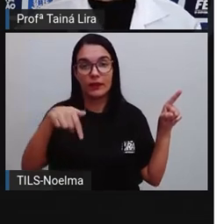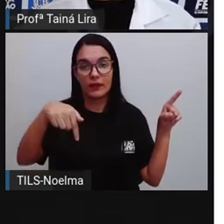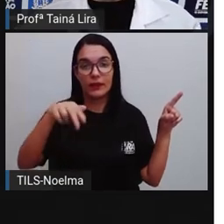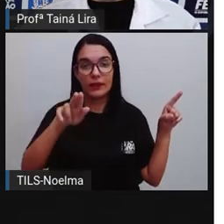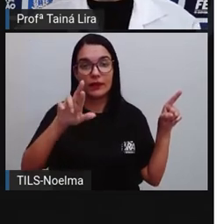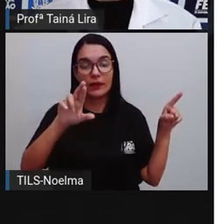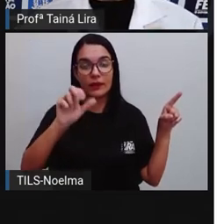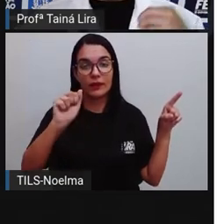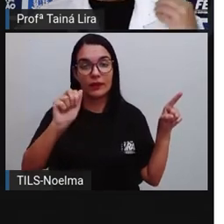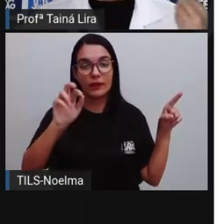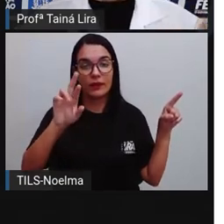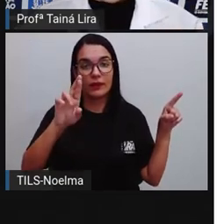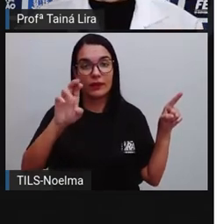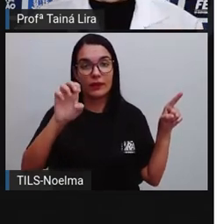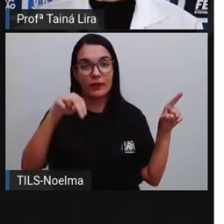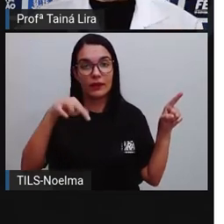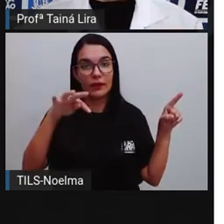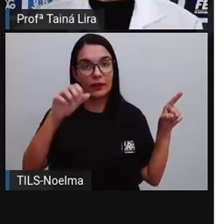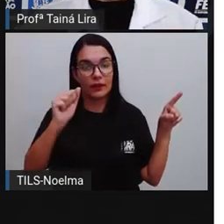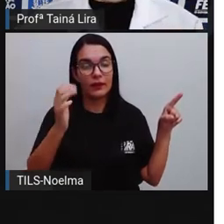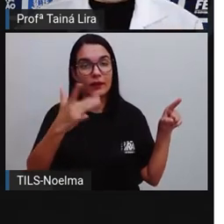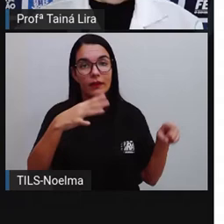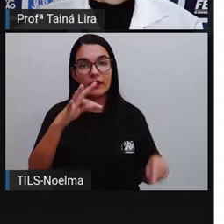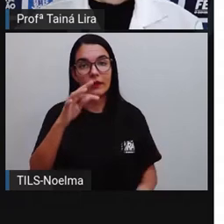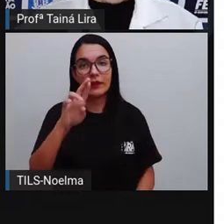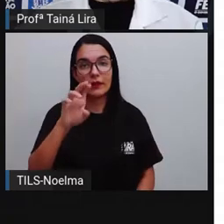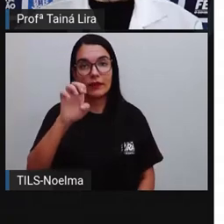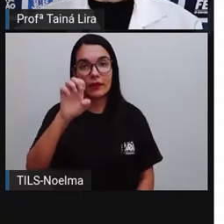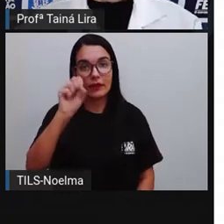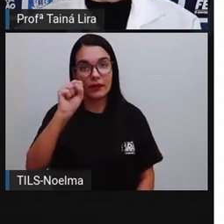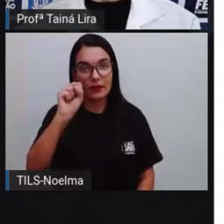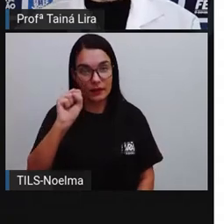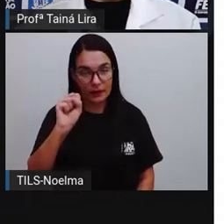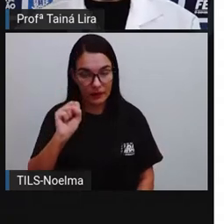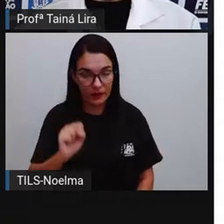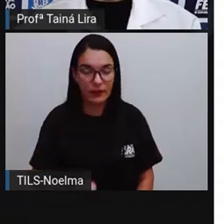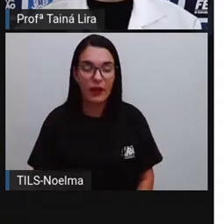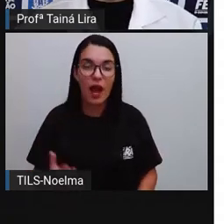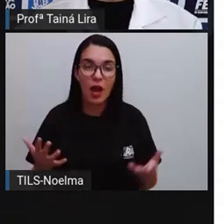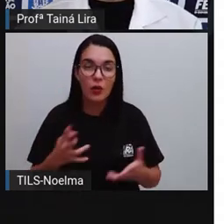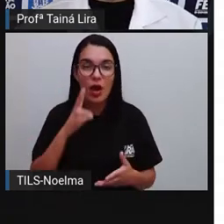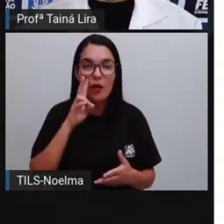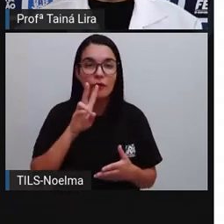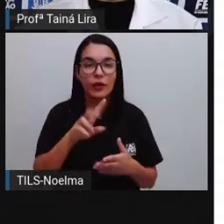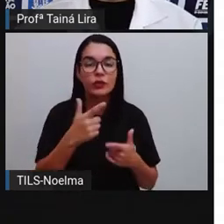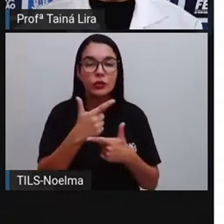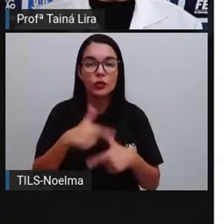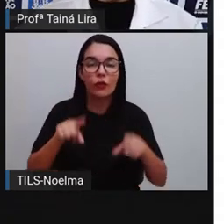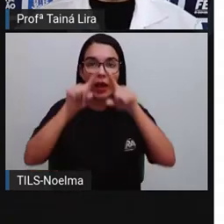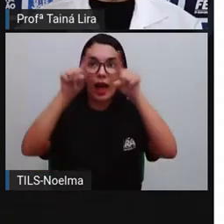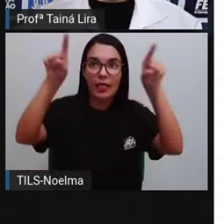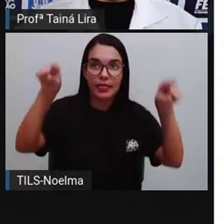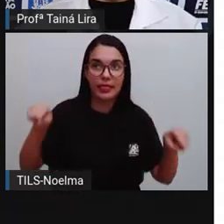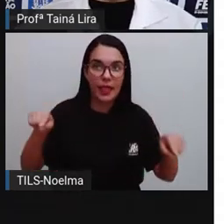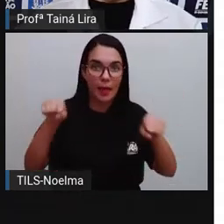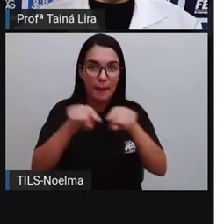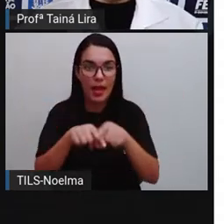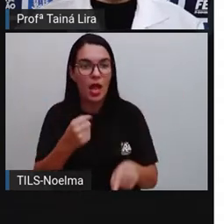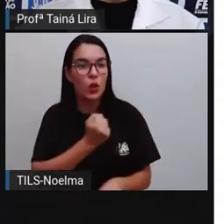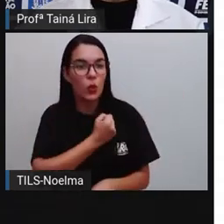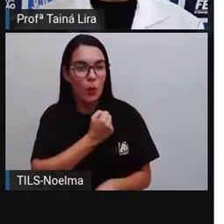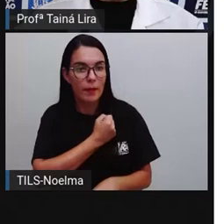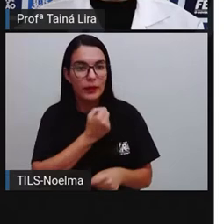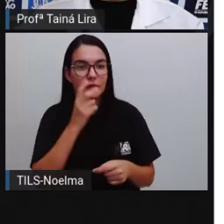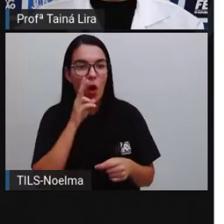continuar, vamos dar uma retomada na nossa tabela numérica, porque depois a gente vai procurar esse número lá na tabela, tá?